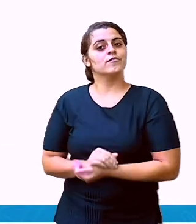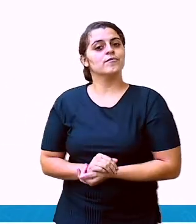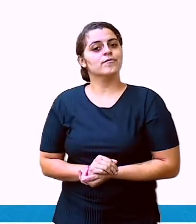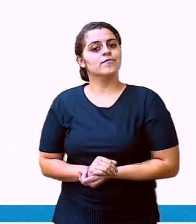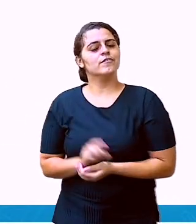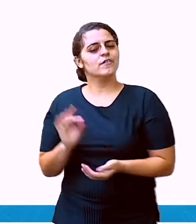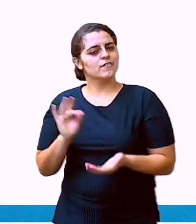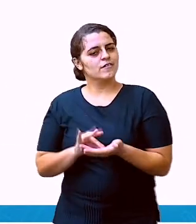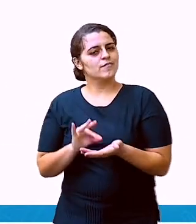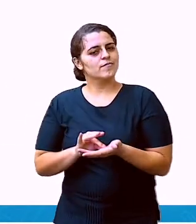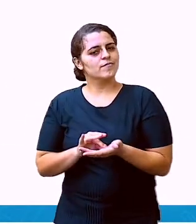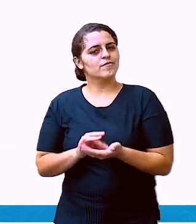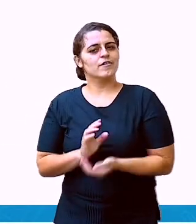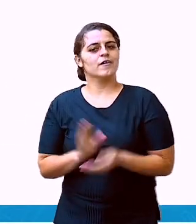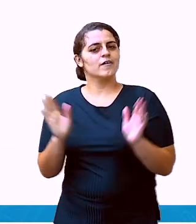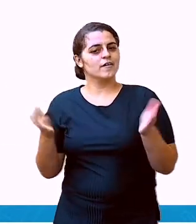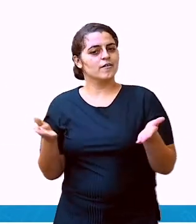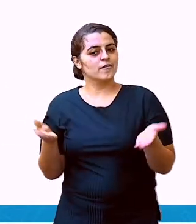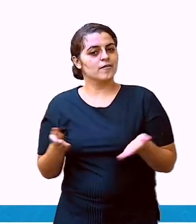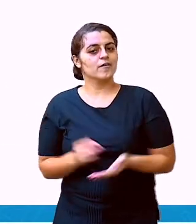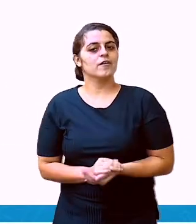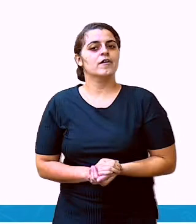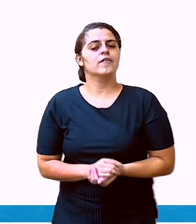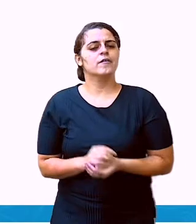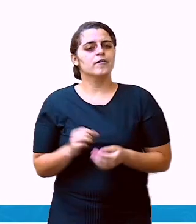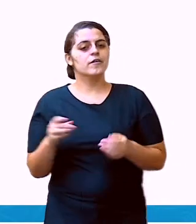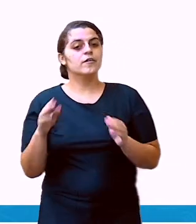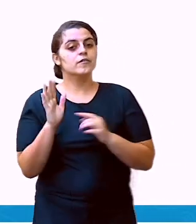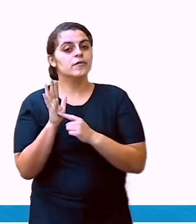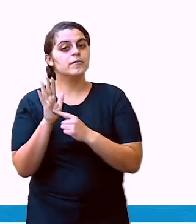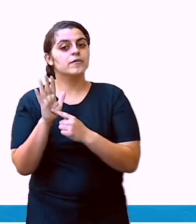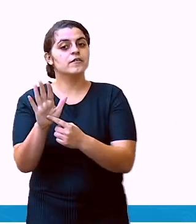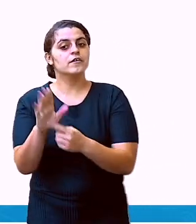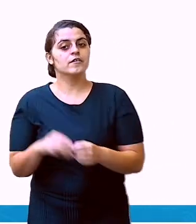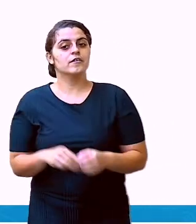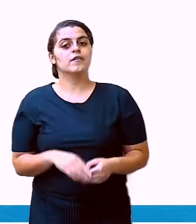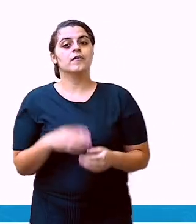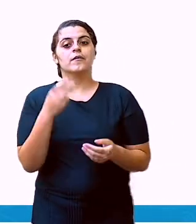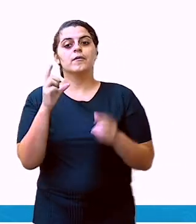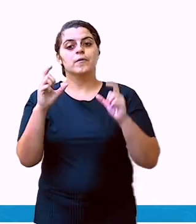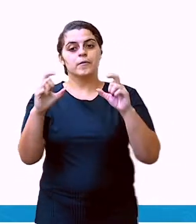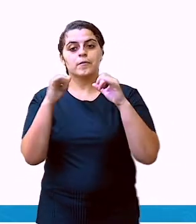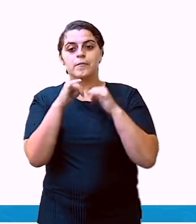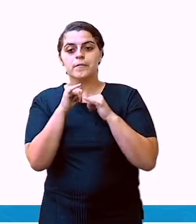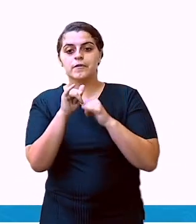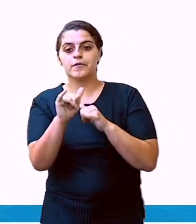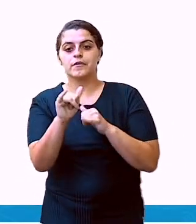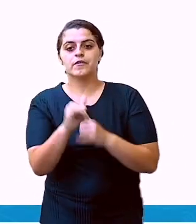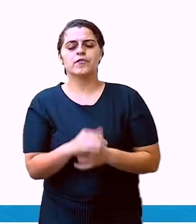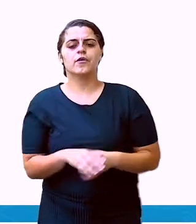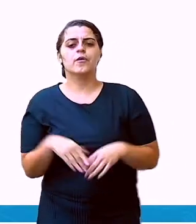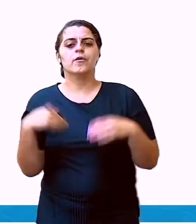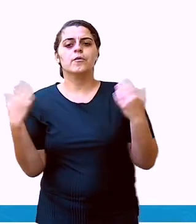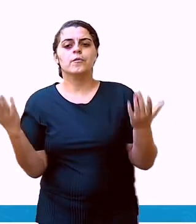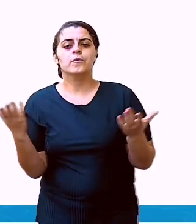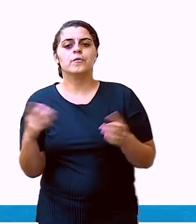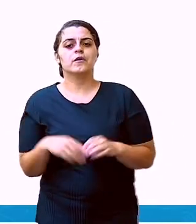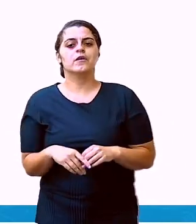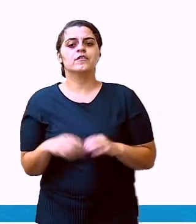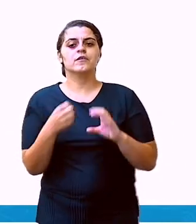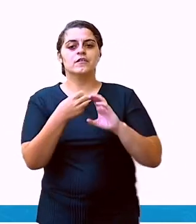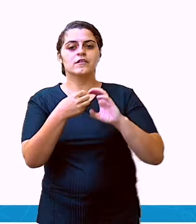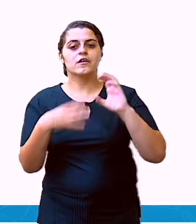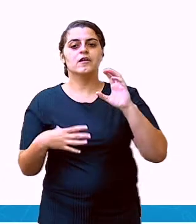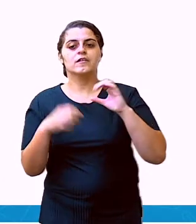Não é isso mesmo? Agora, eu coloquei embaixo um bilhetinho. Nós vamos ver quais são as partes